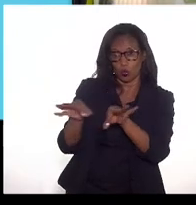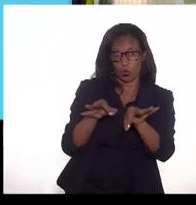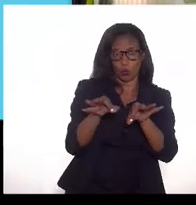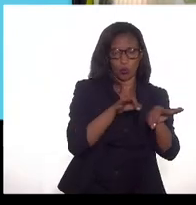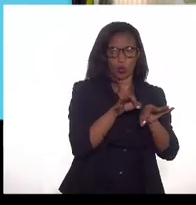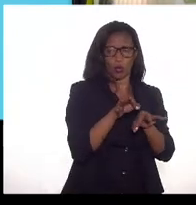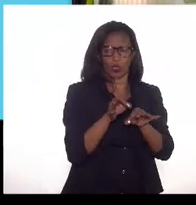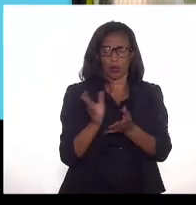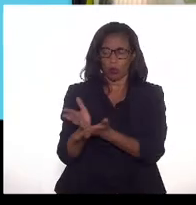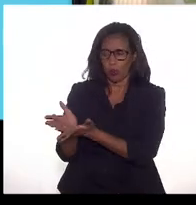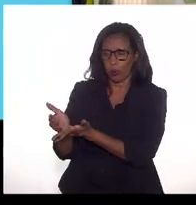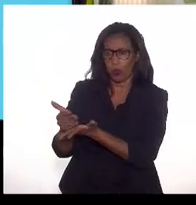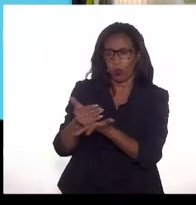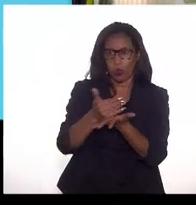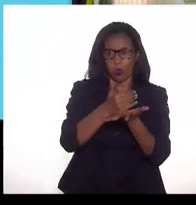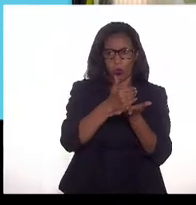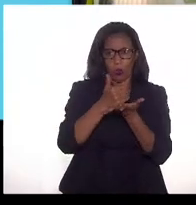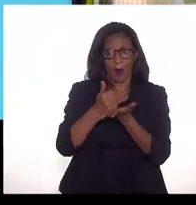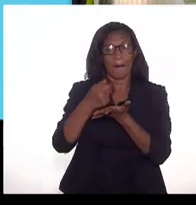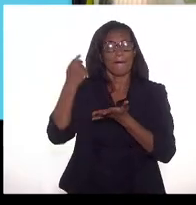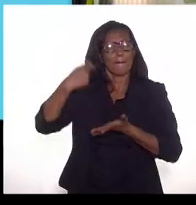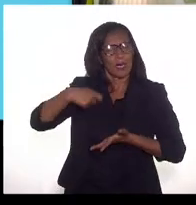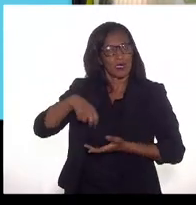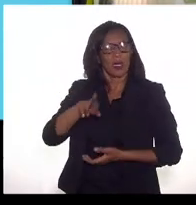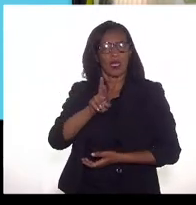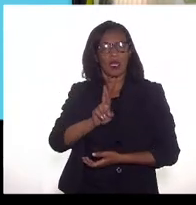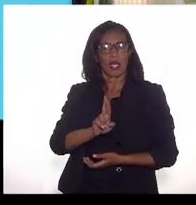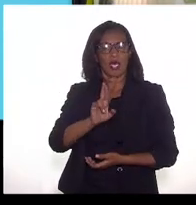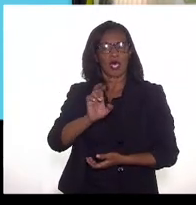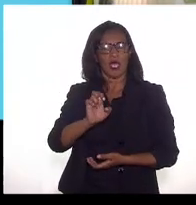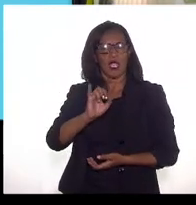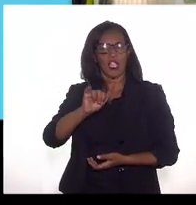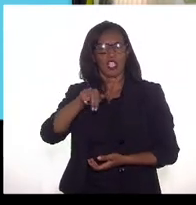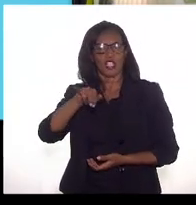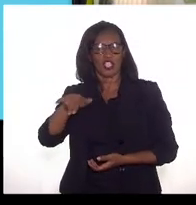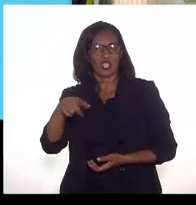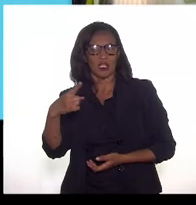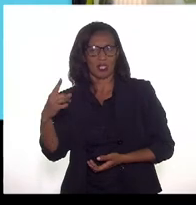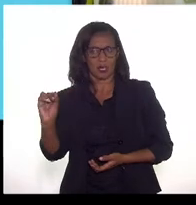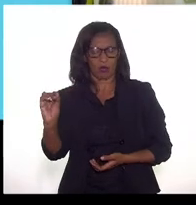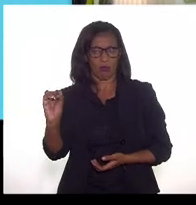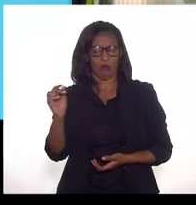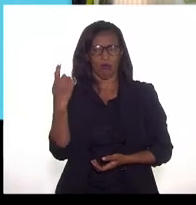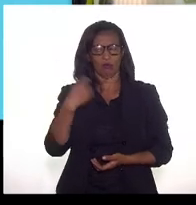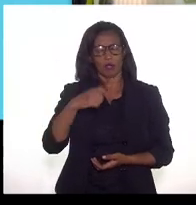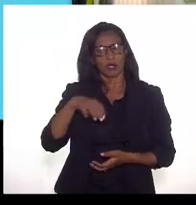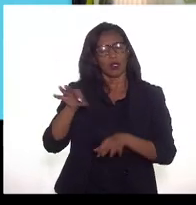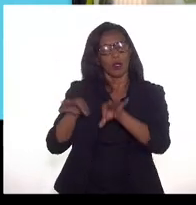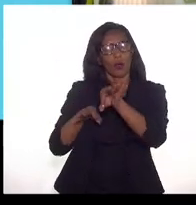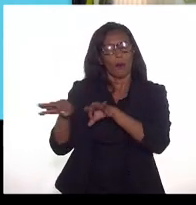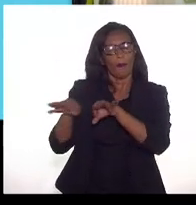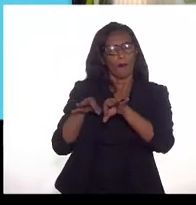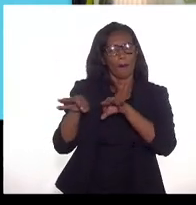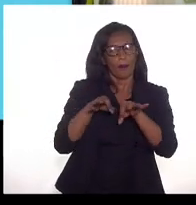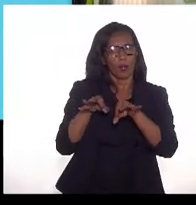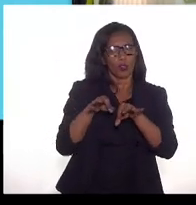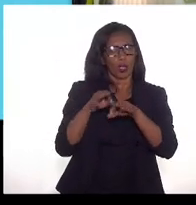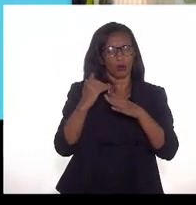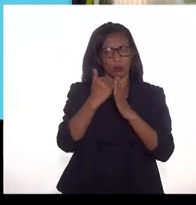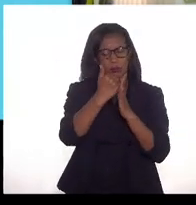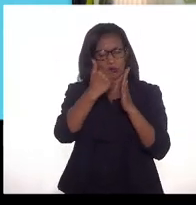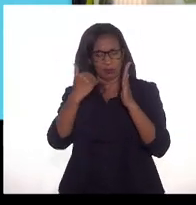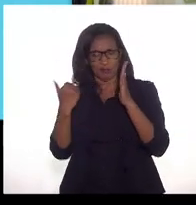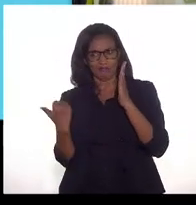óleo precisam de reinjeção os projetos chamados de injeção secundária